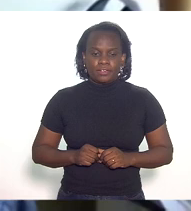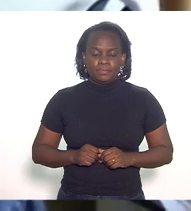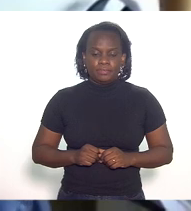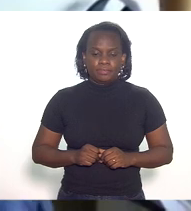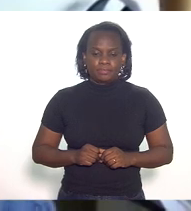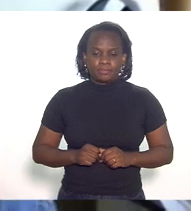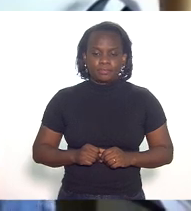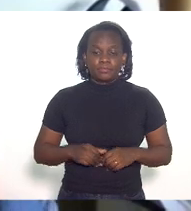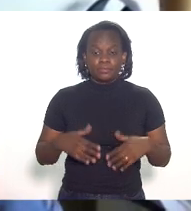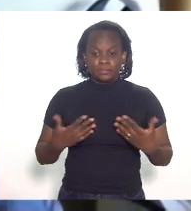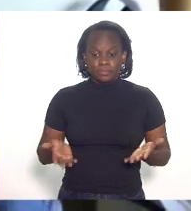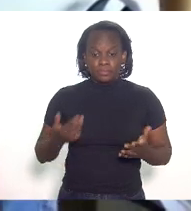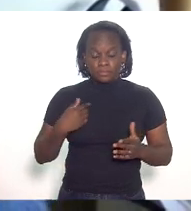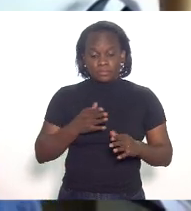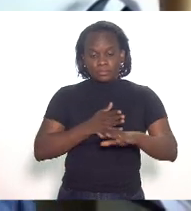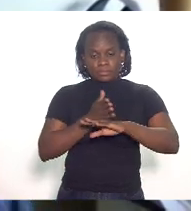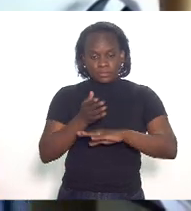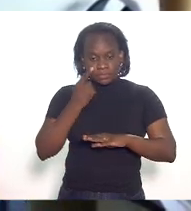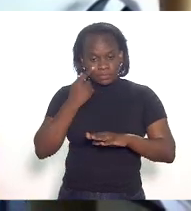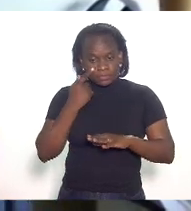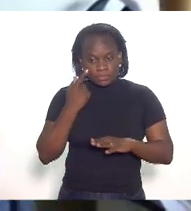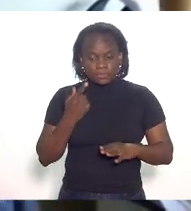então eu fui lá no